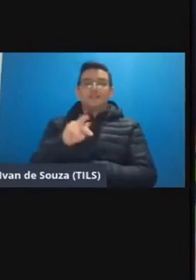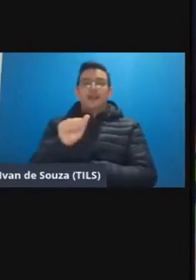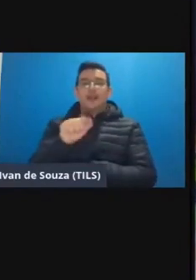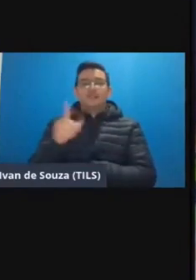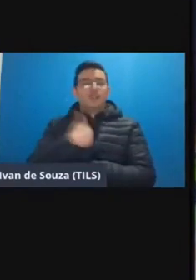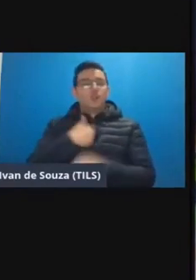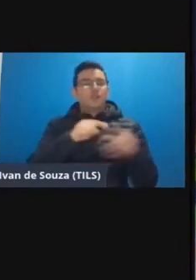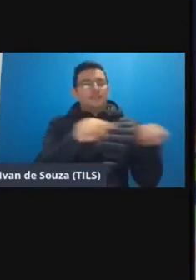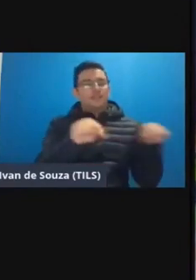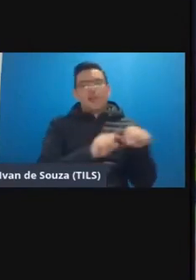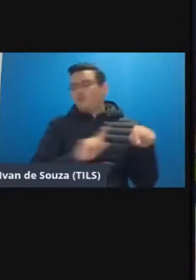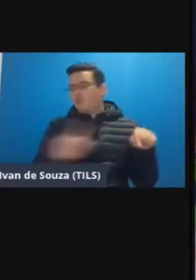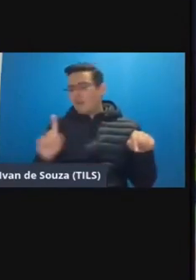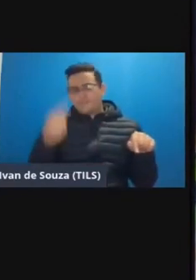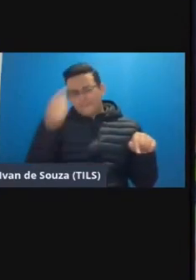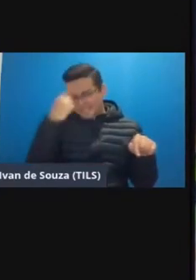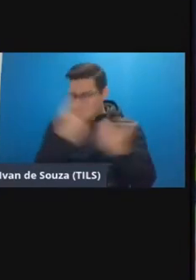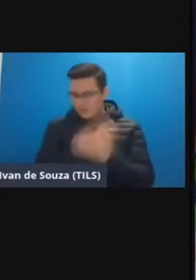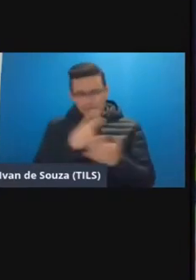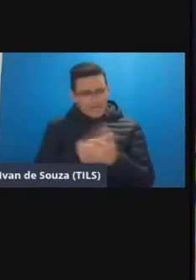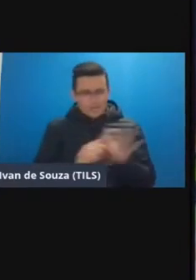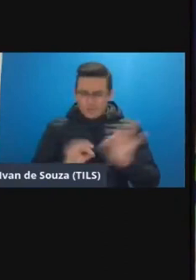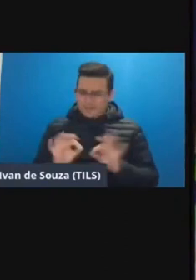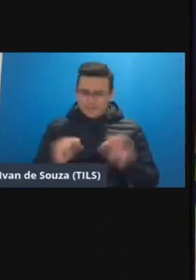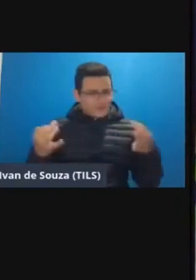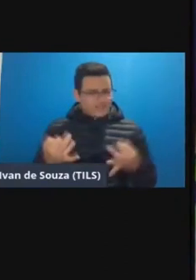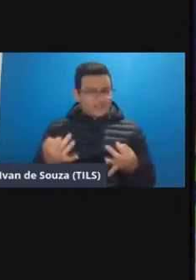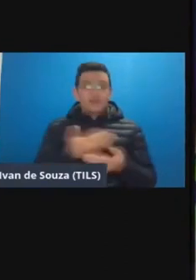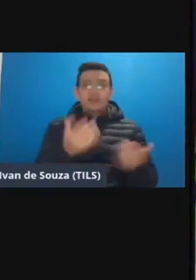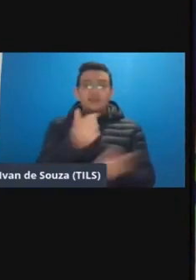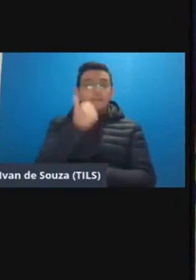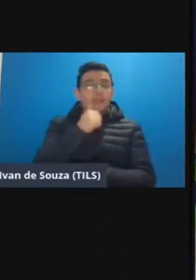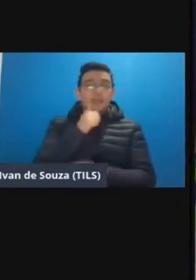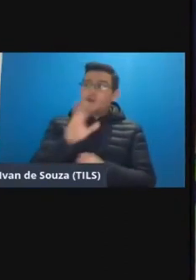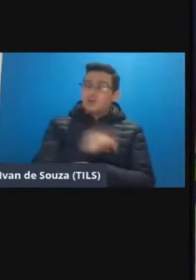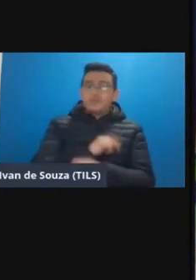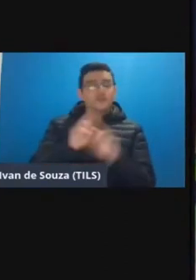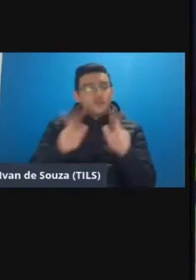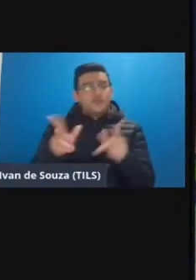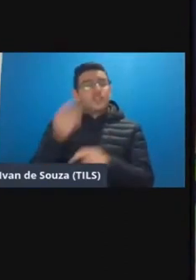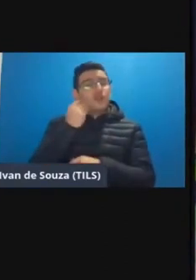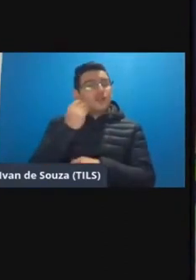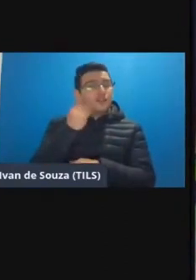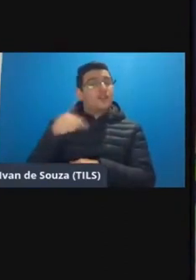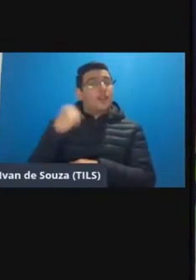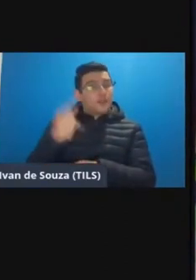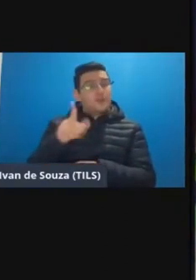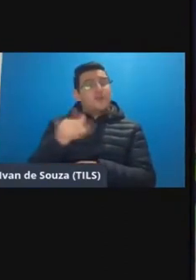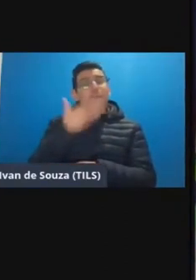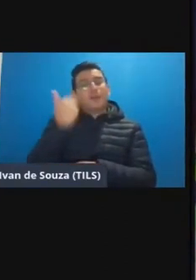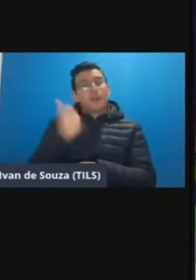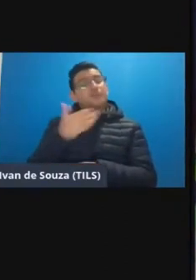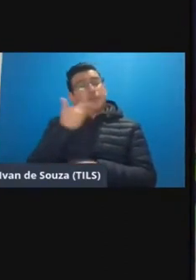aula e putz deu tudo errado né meu planejamento não deu nada certo então as meninas nossa mas foi diferente foi uma tentativa né na próxima vai melhorar